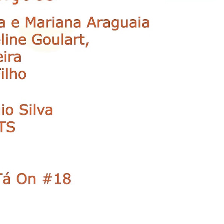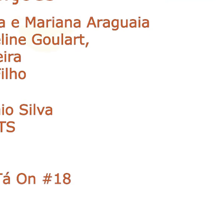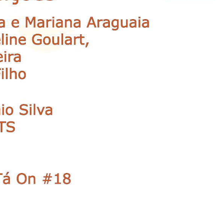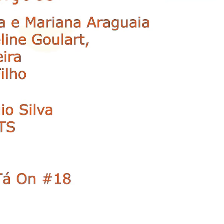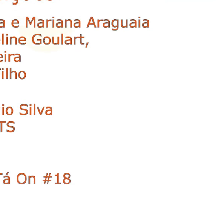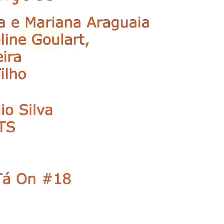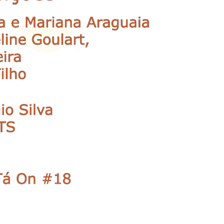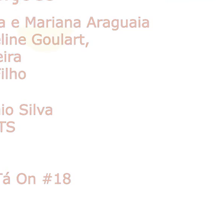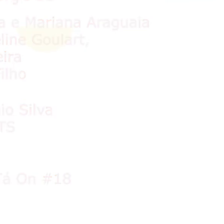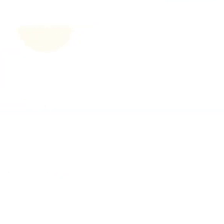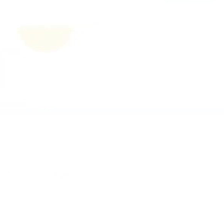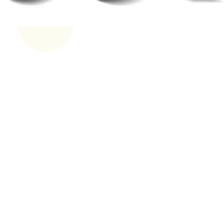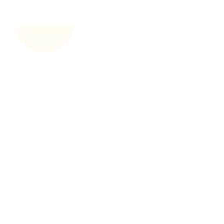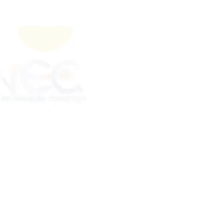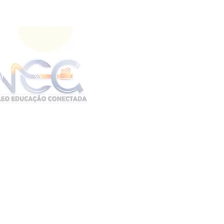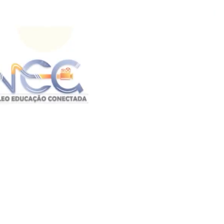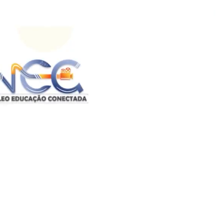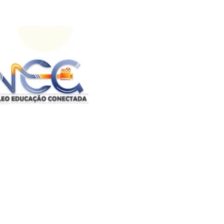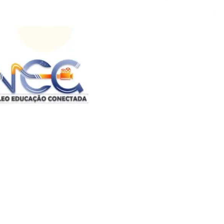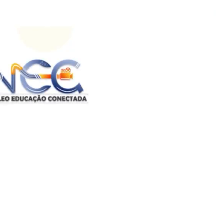Tchau! Tchau!